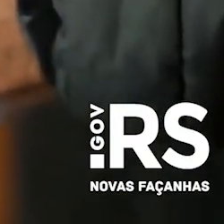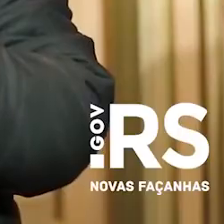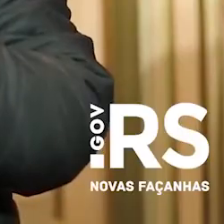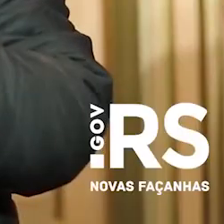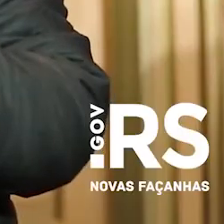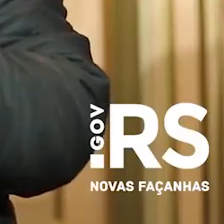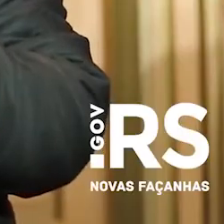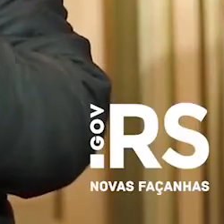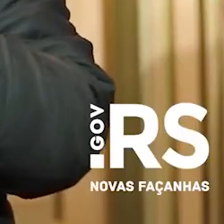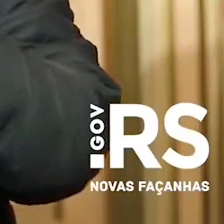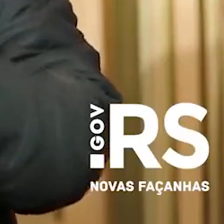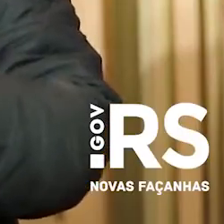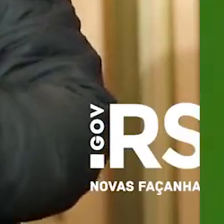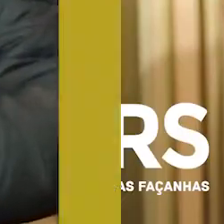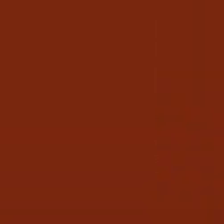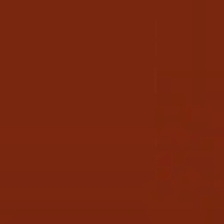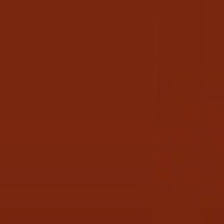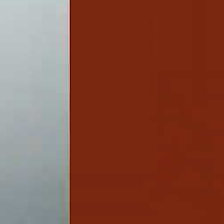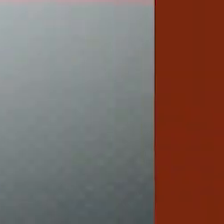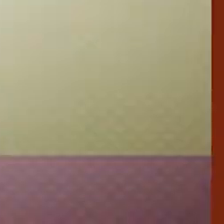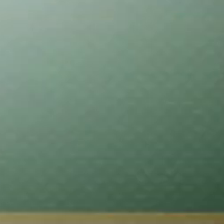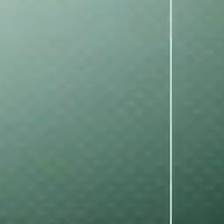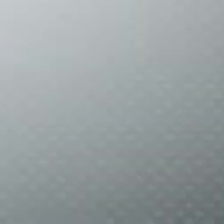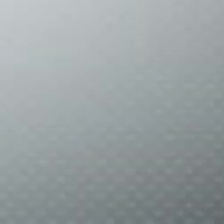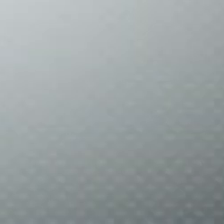Coloco na minha bolsa, na pasta ou na mochila.